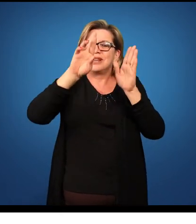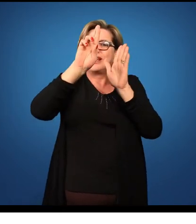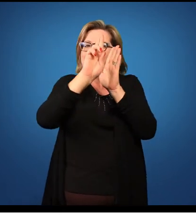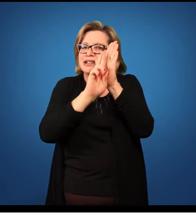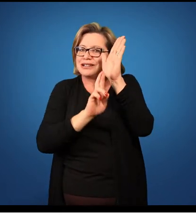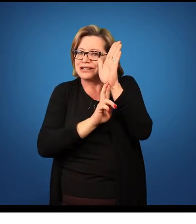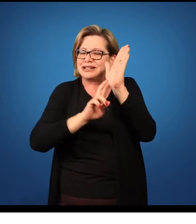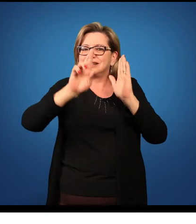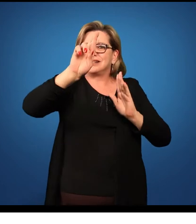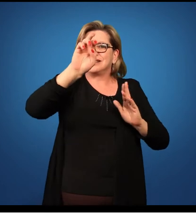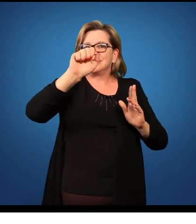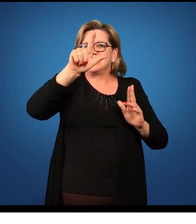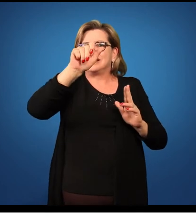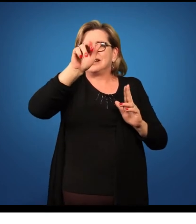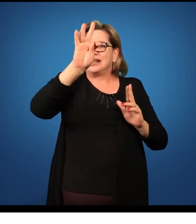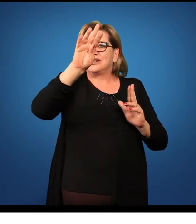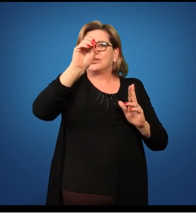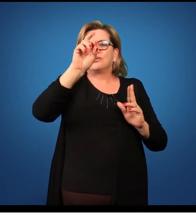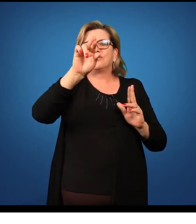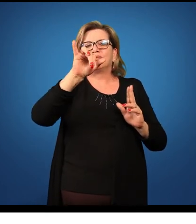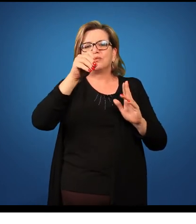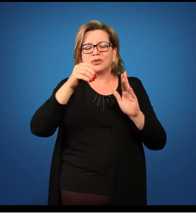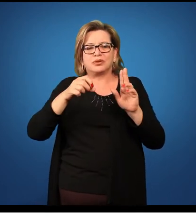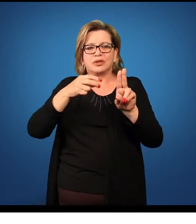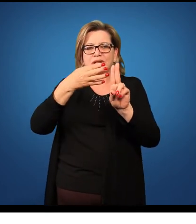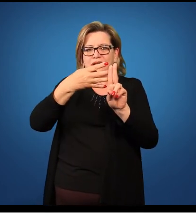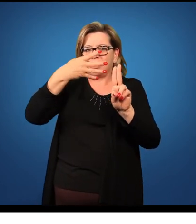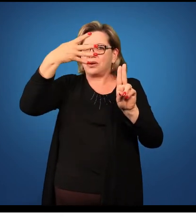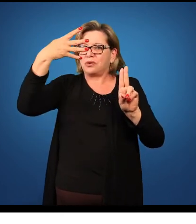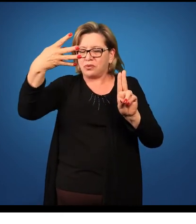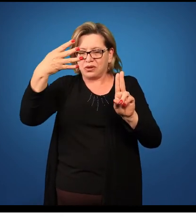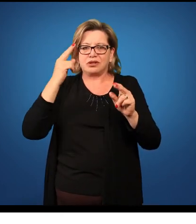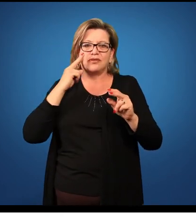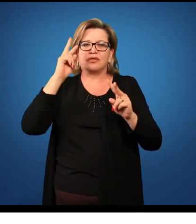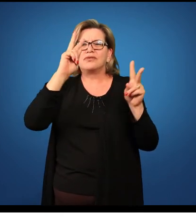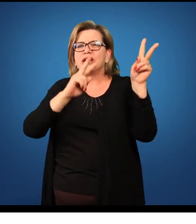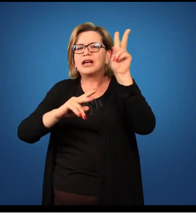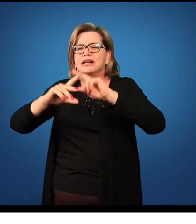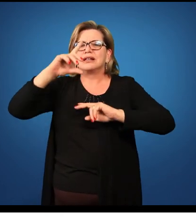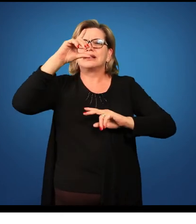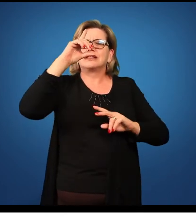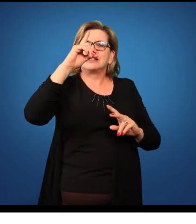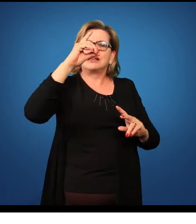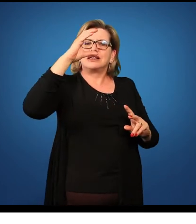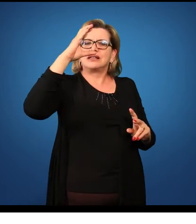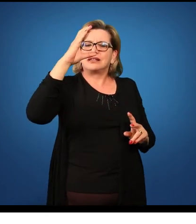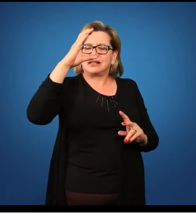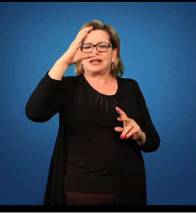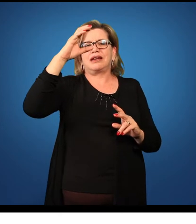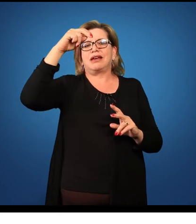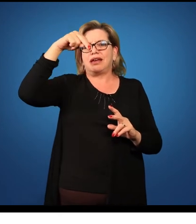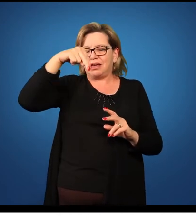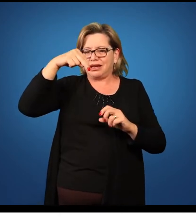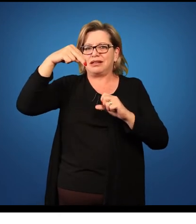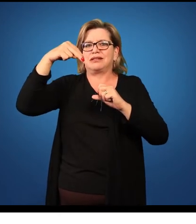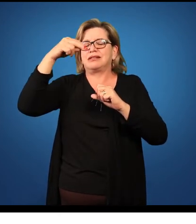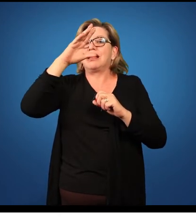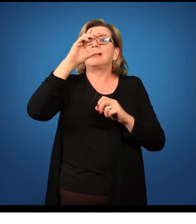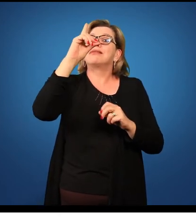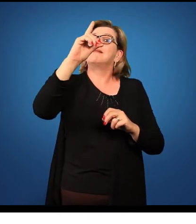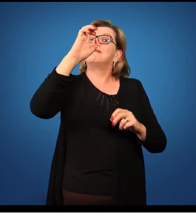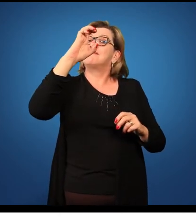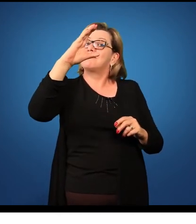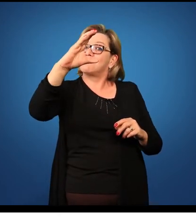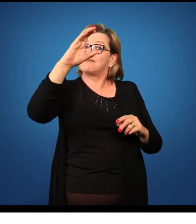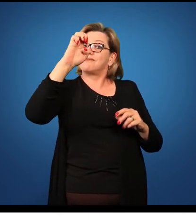Na unidade IV, nós vamos trabalhar uma visão geral das diretrizes curriculares da Educação Básica, as DCEs do Estado do